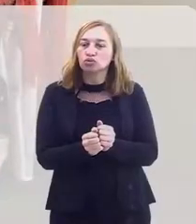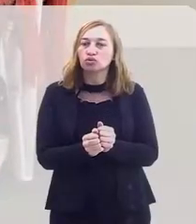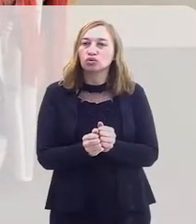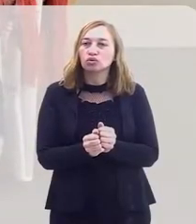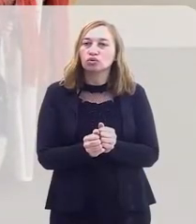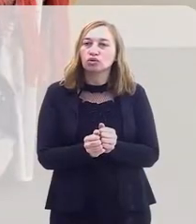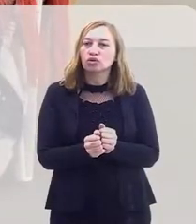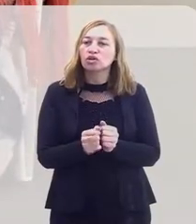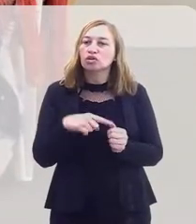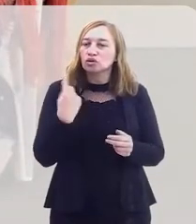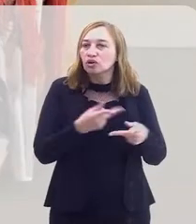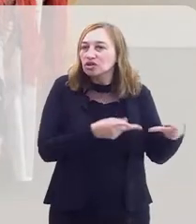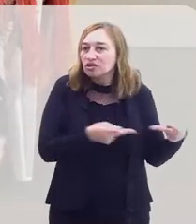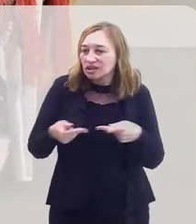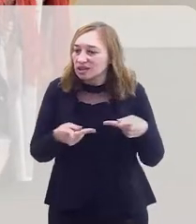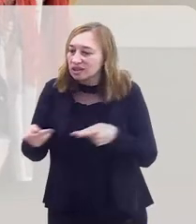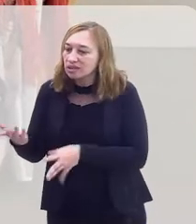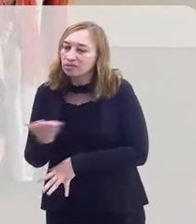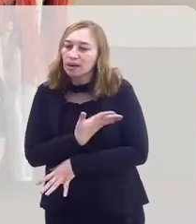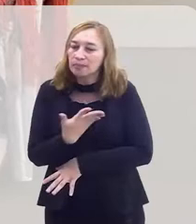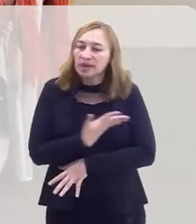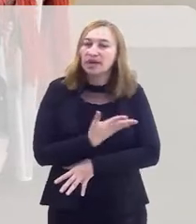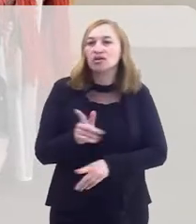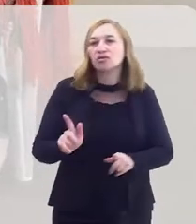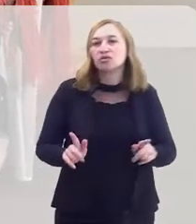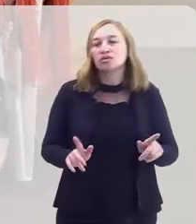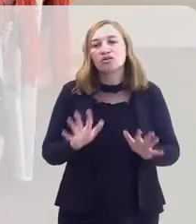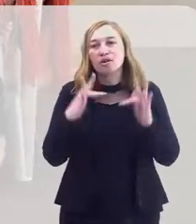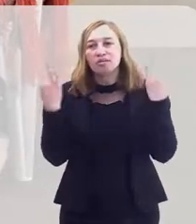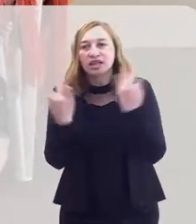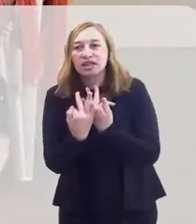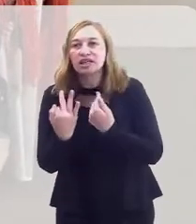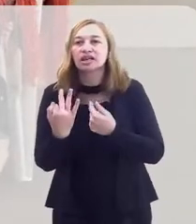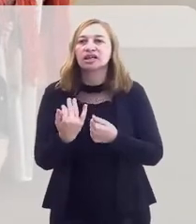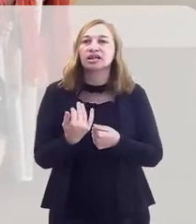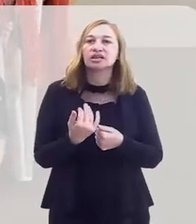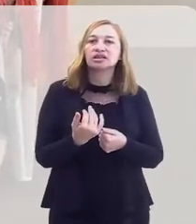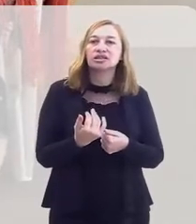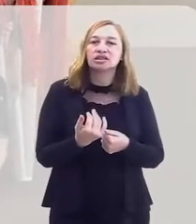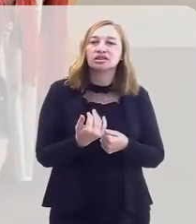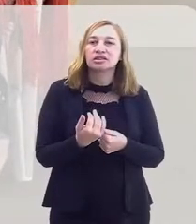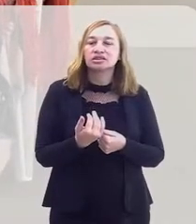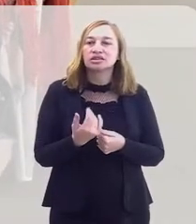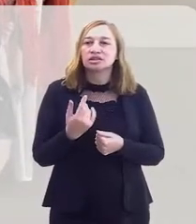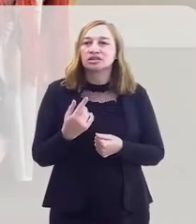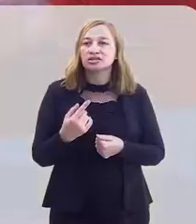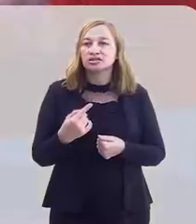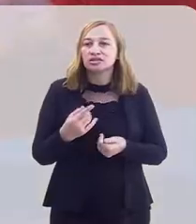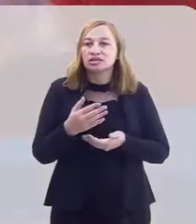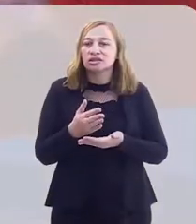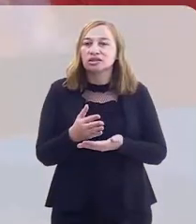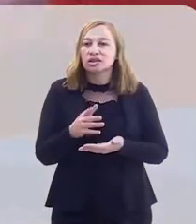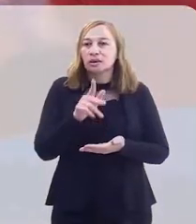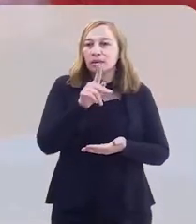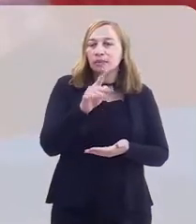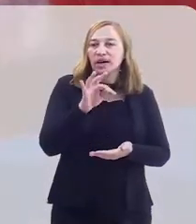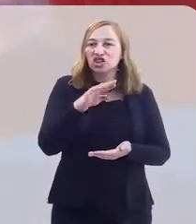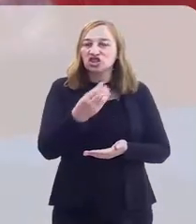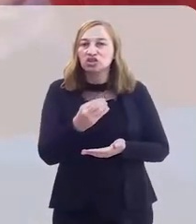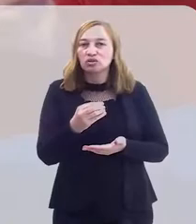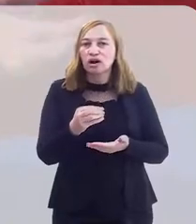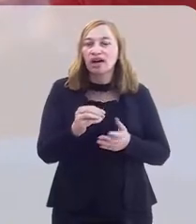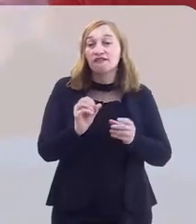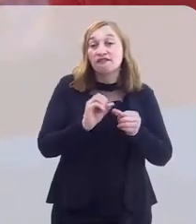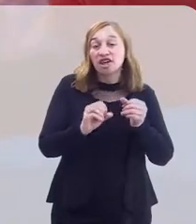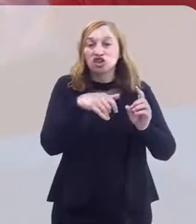Nós mesmos socializamos. Nós visitamos os nossos amigos, nossos parentes. Nós demos assim, falando assim, vou dar uma patio para você. A patio